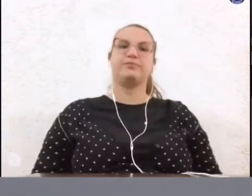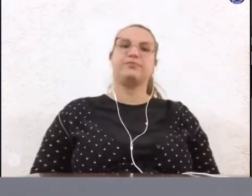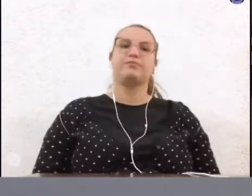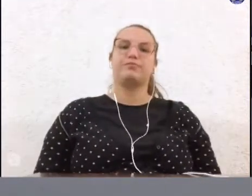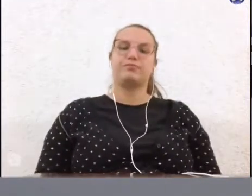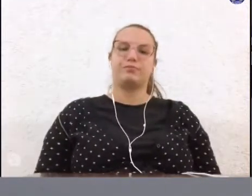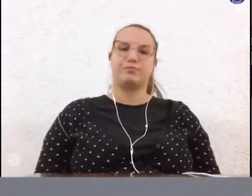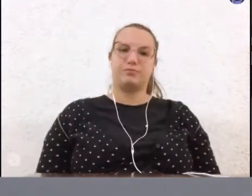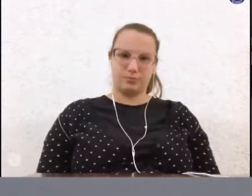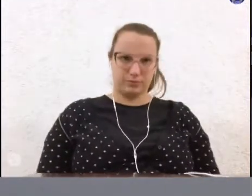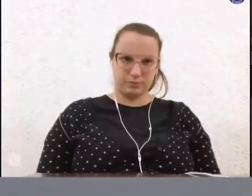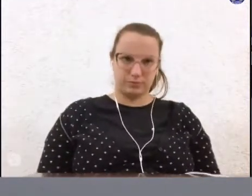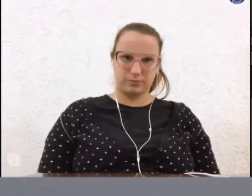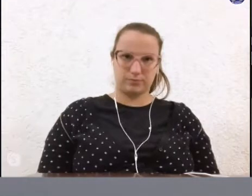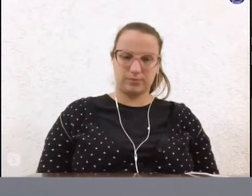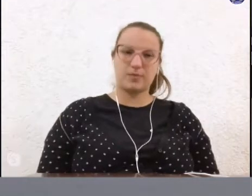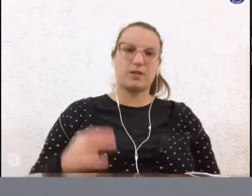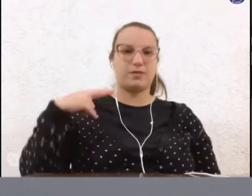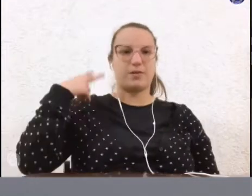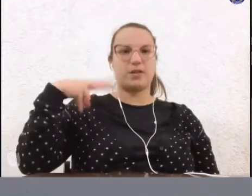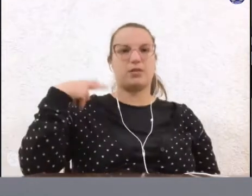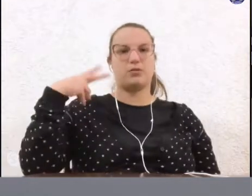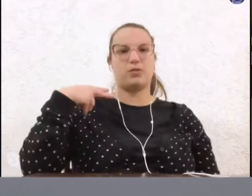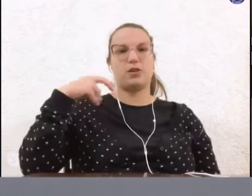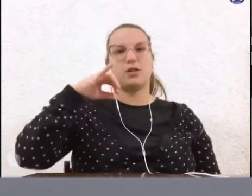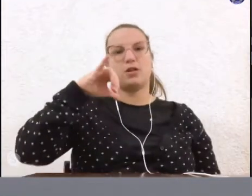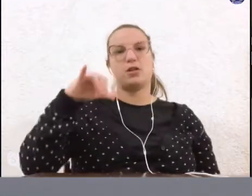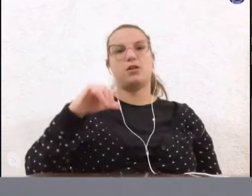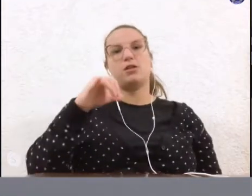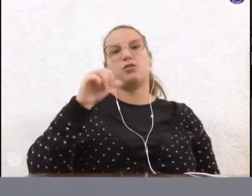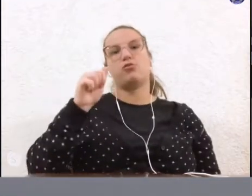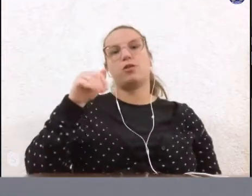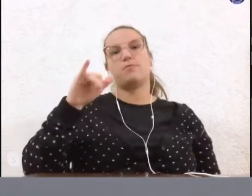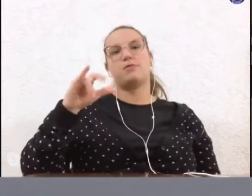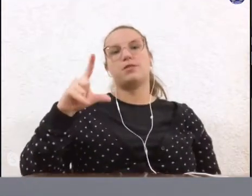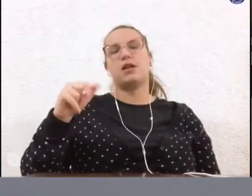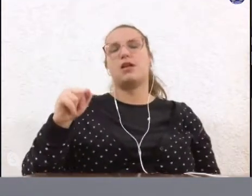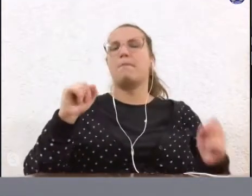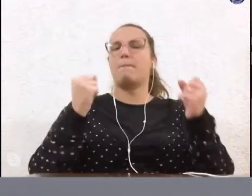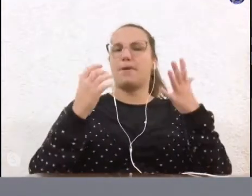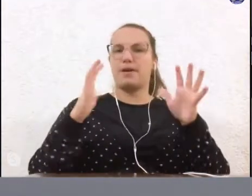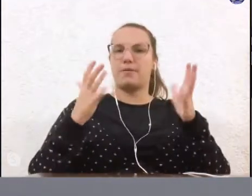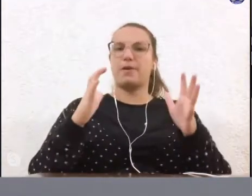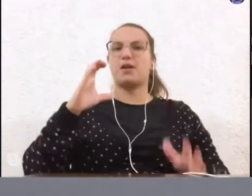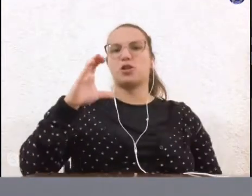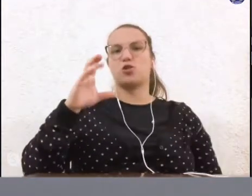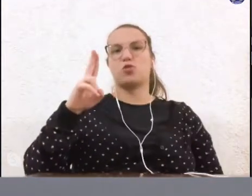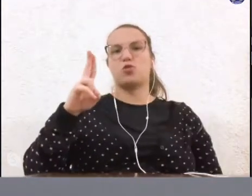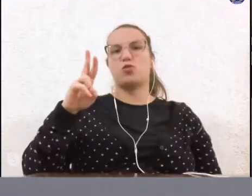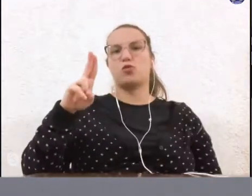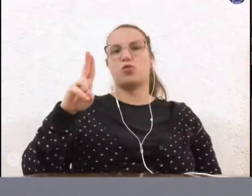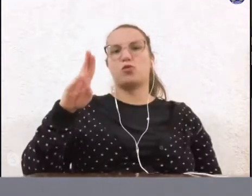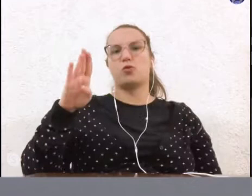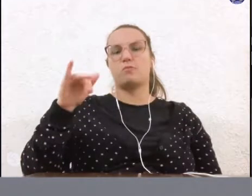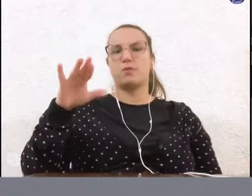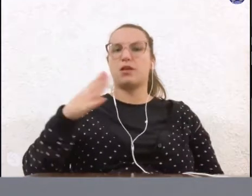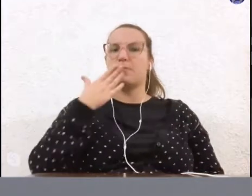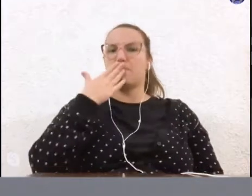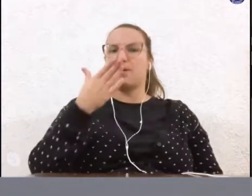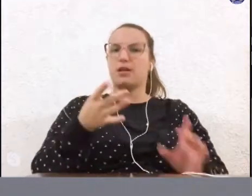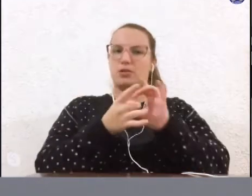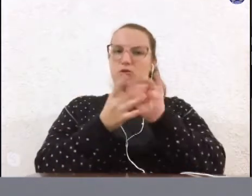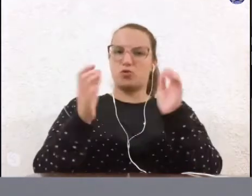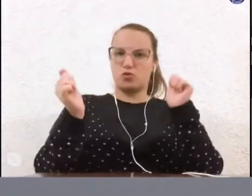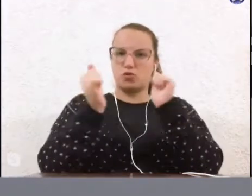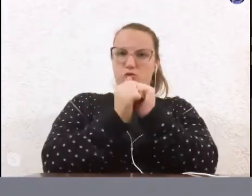Tenho a questão de ordem, a vereadora Jamila. Parabenizo o vereador Curumim e peço autorização para assinar